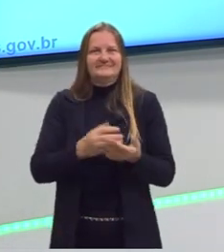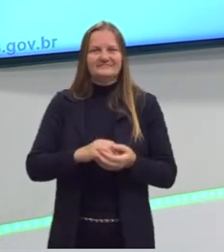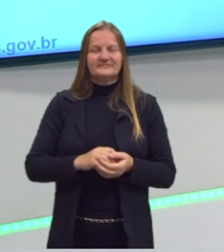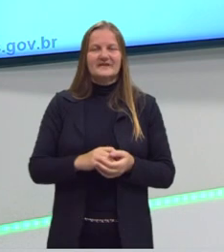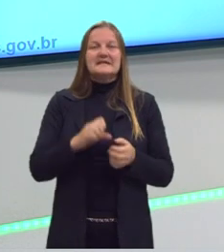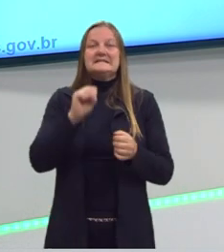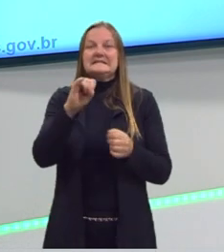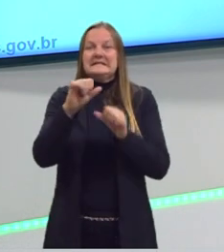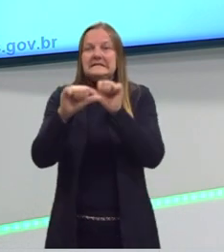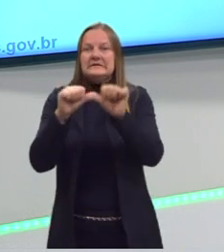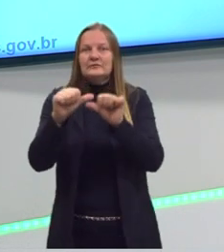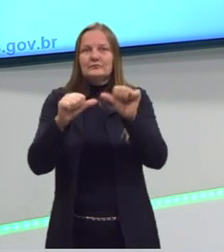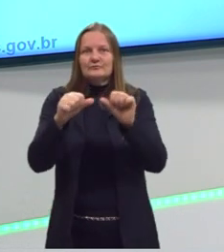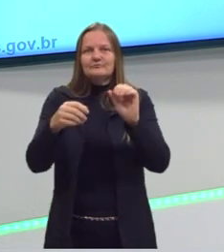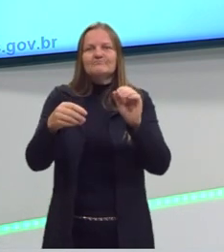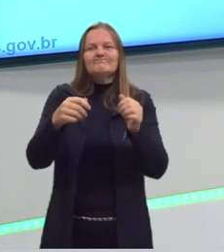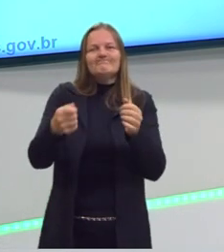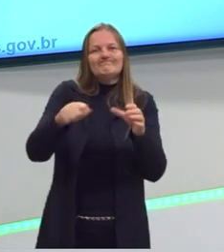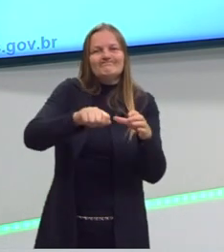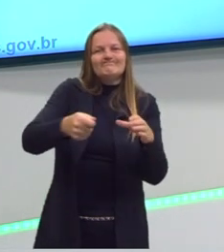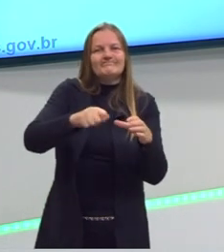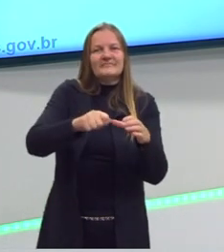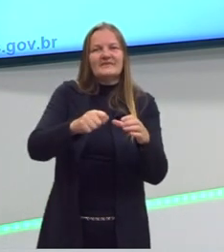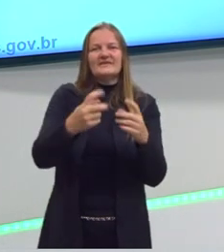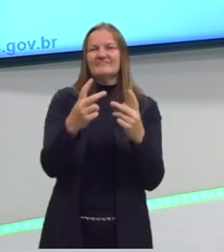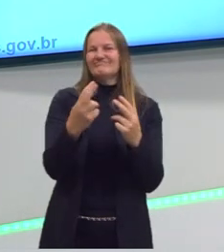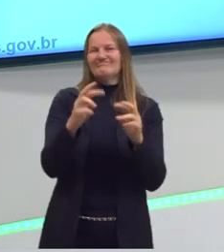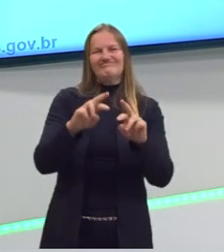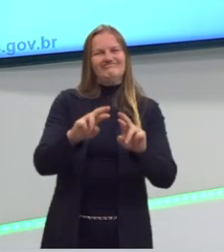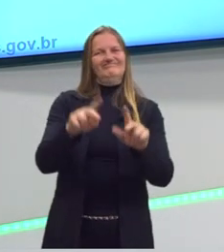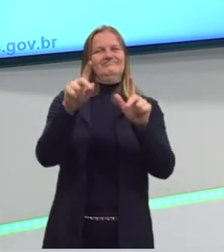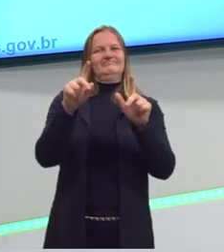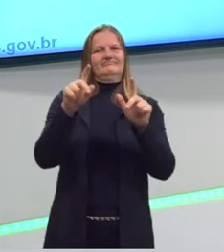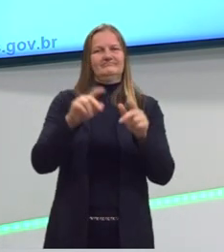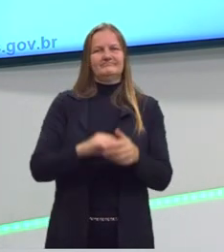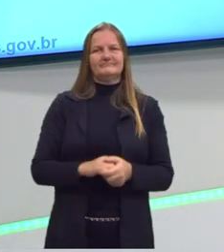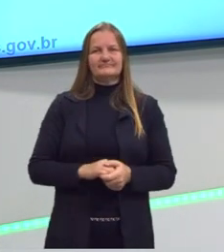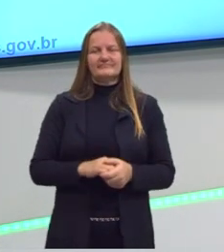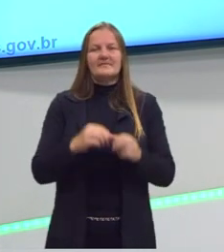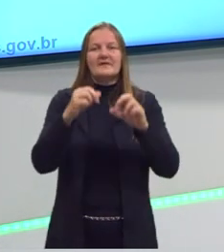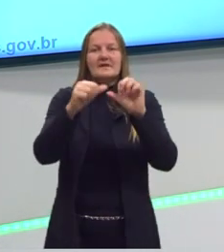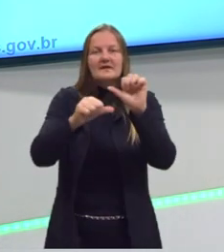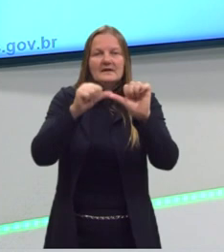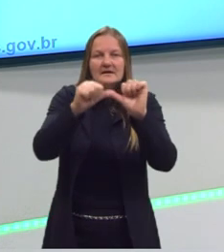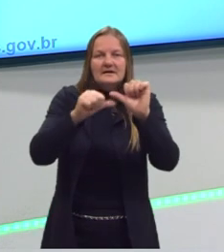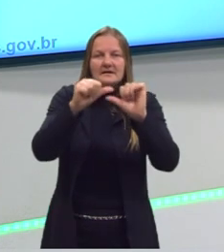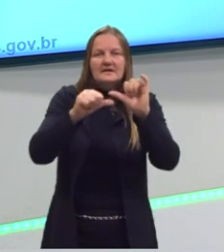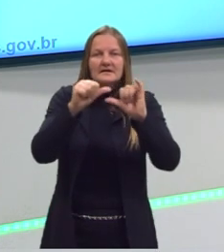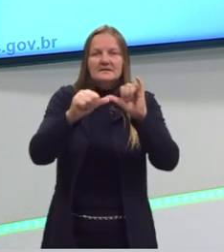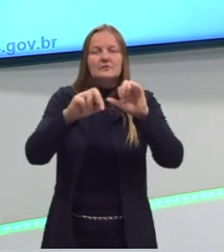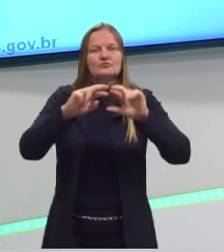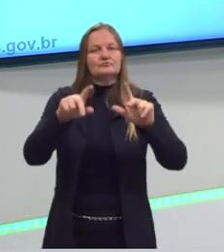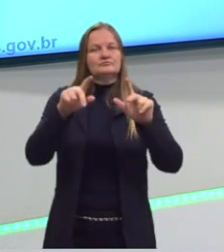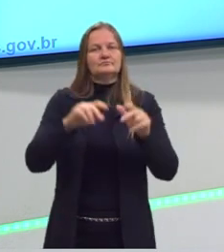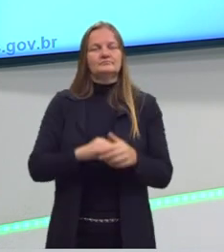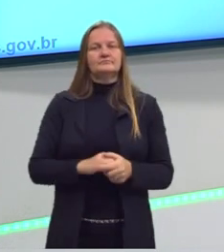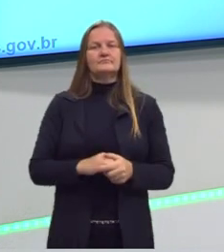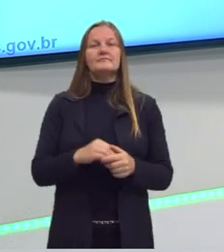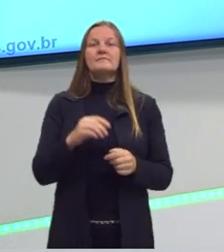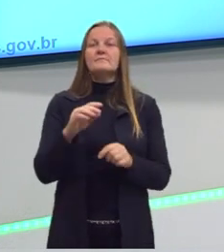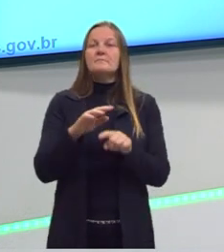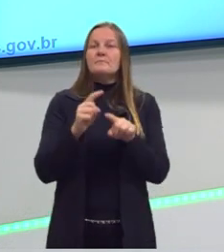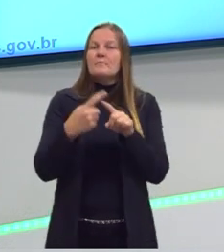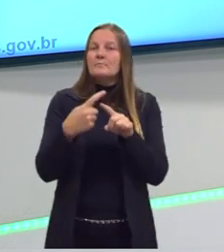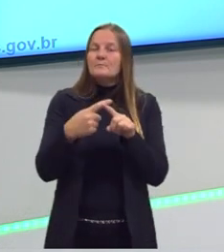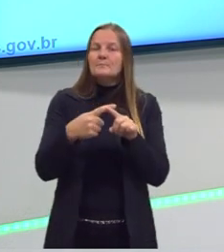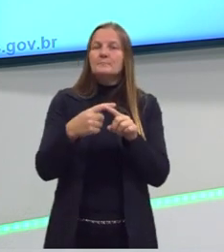variável, qualquer ingrediente, eu não tenho a mesma reação química. Eu vou ter uma reação diferente. Então, independente da